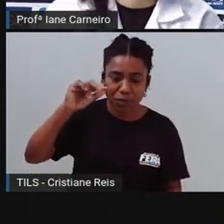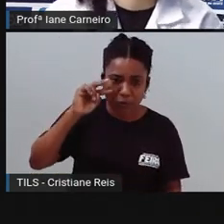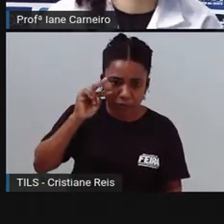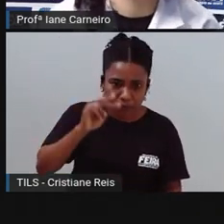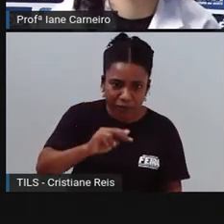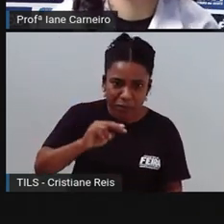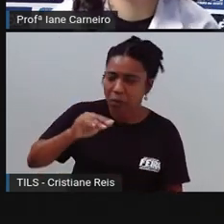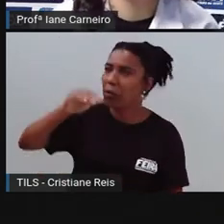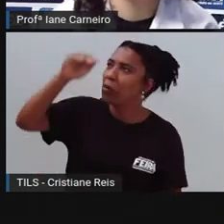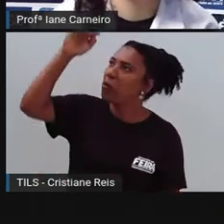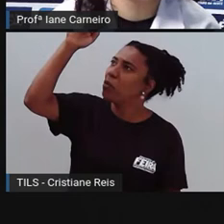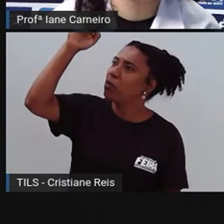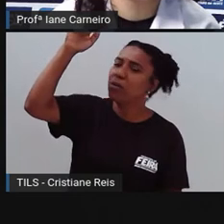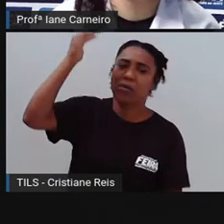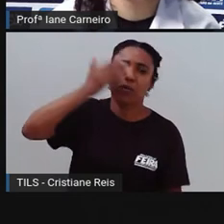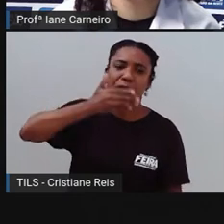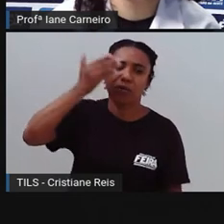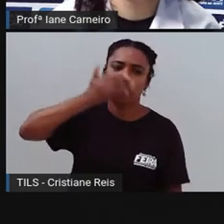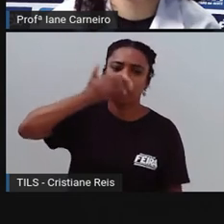se vê.